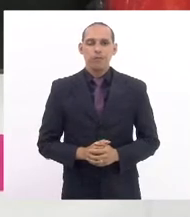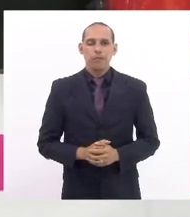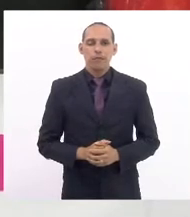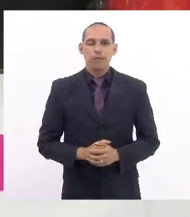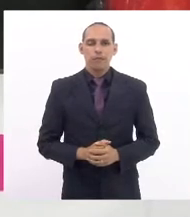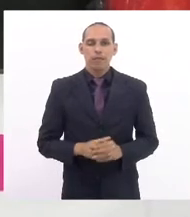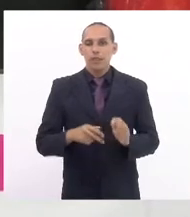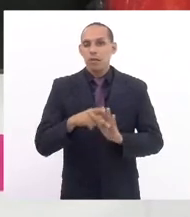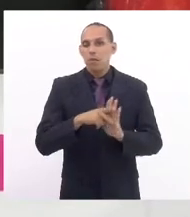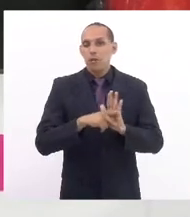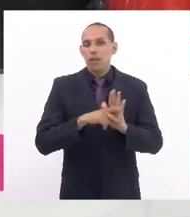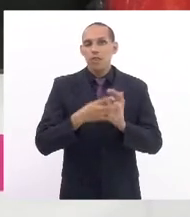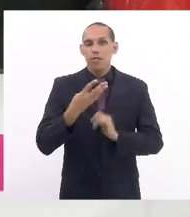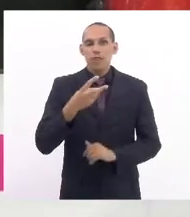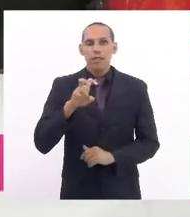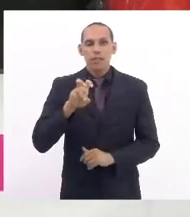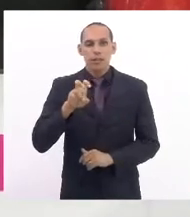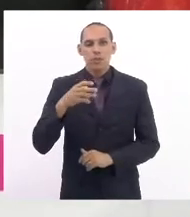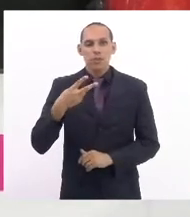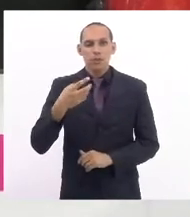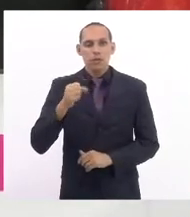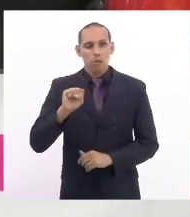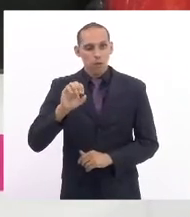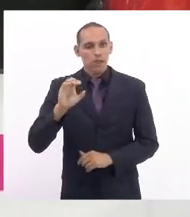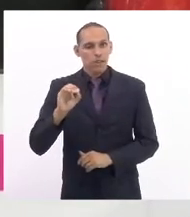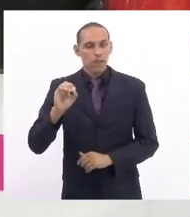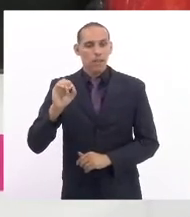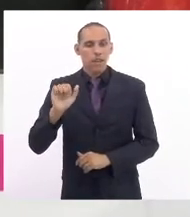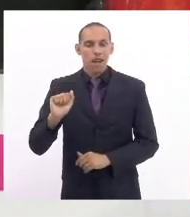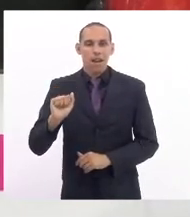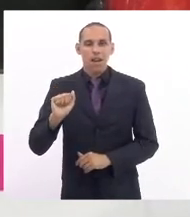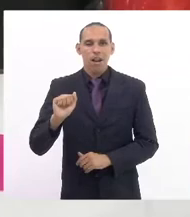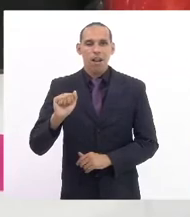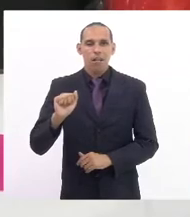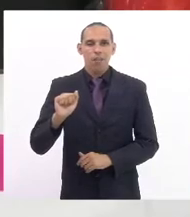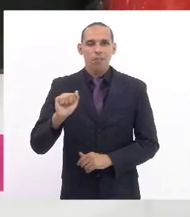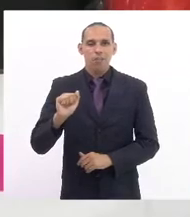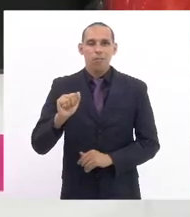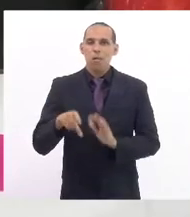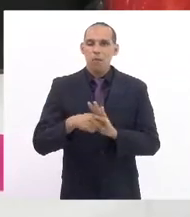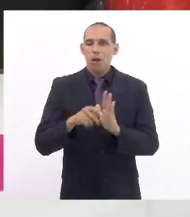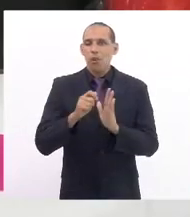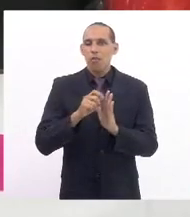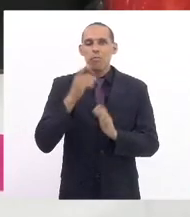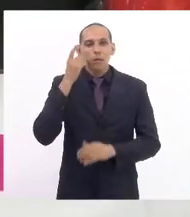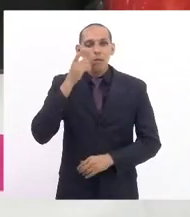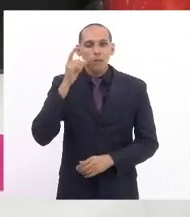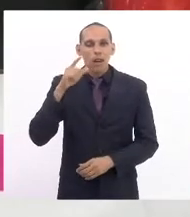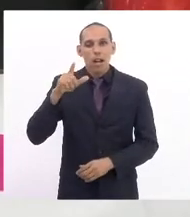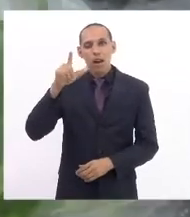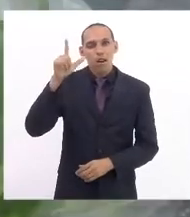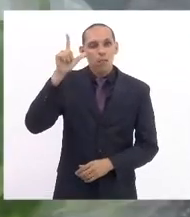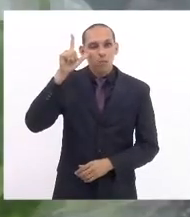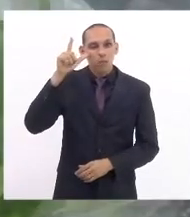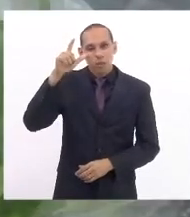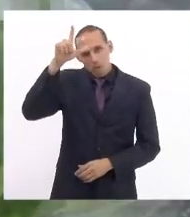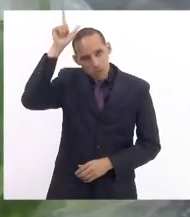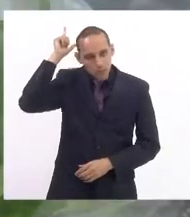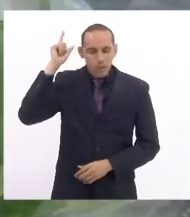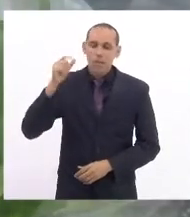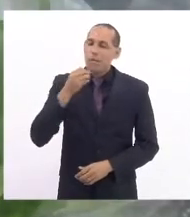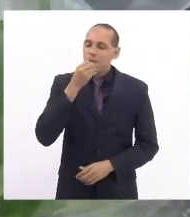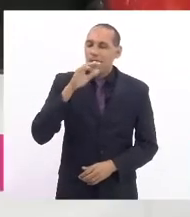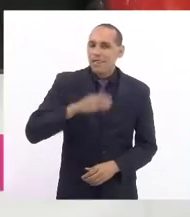Projeto 4580A, de 21, da deputada Lucinha Luiz Paulo. Boa tarde, presidente. Meu parecer é favorável.